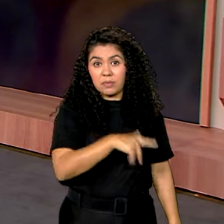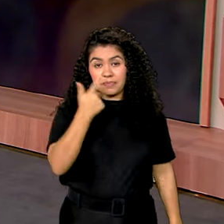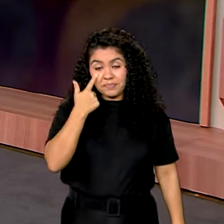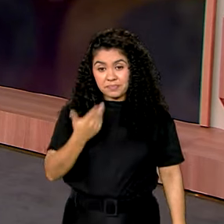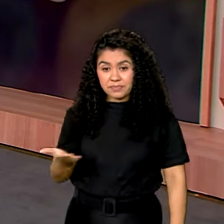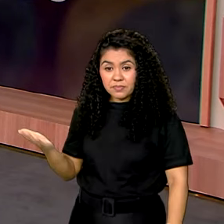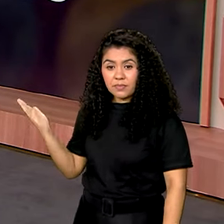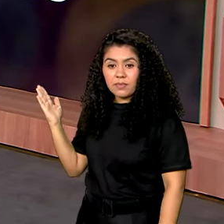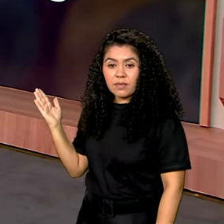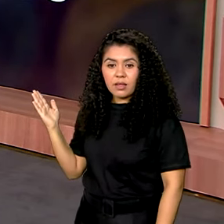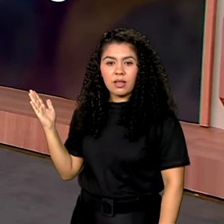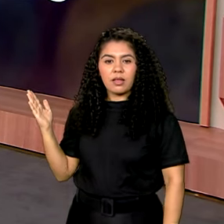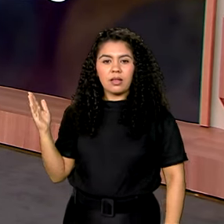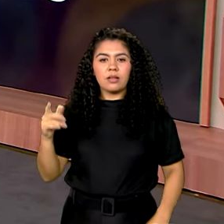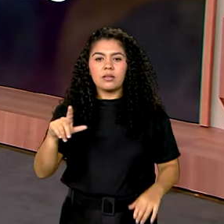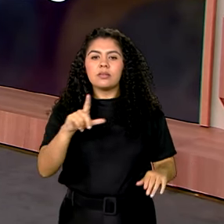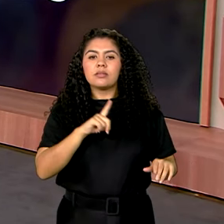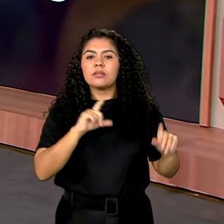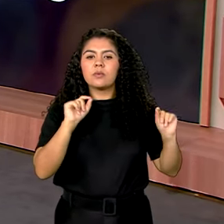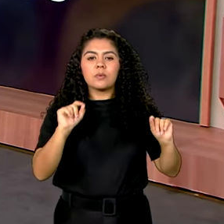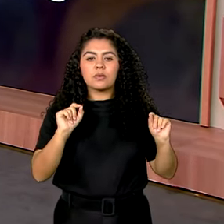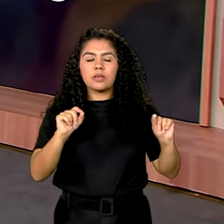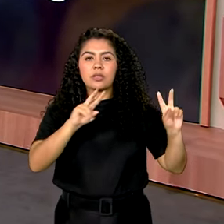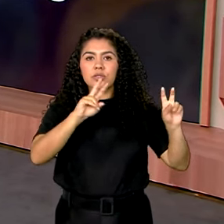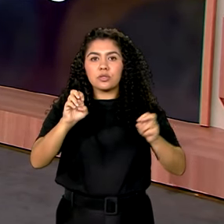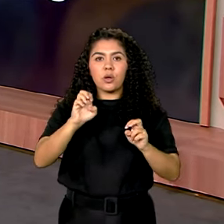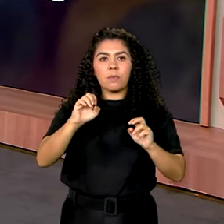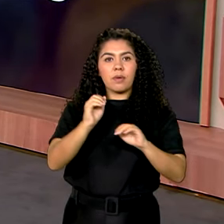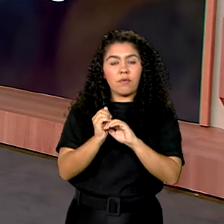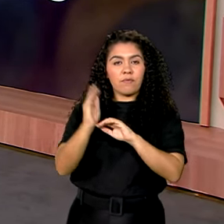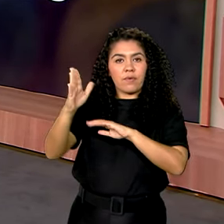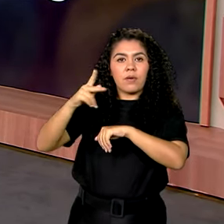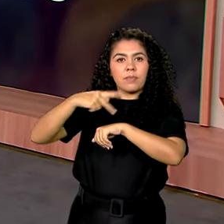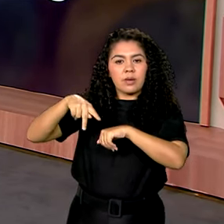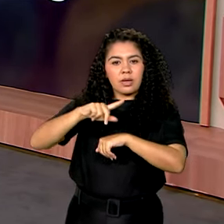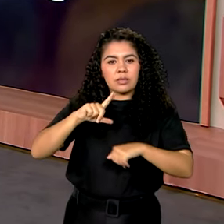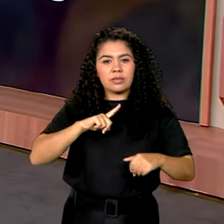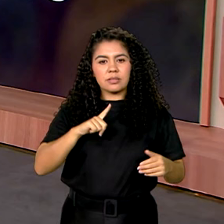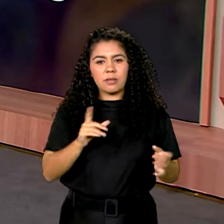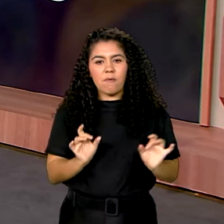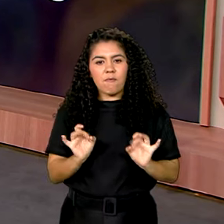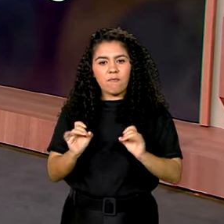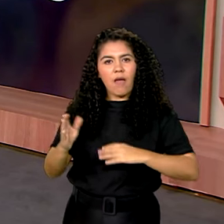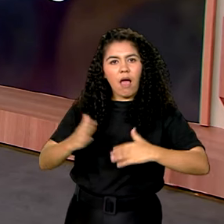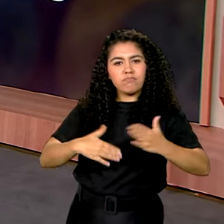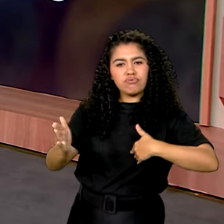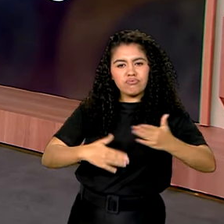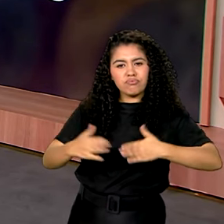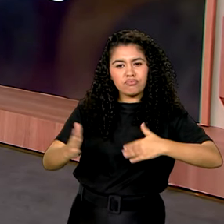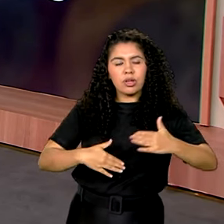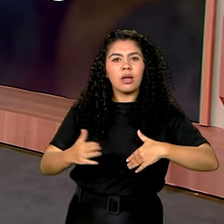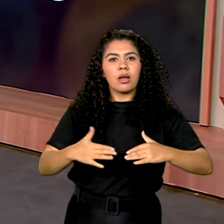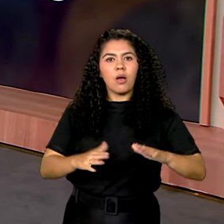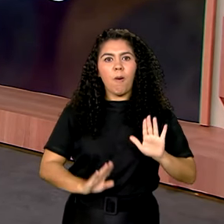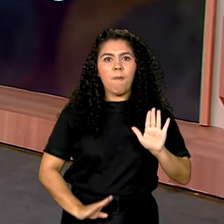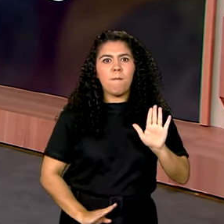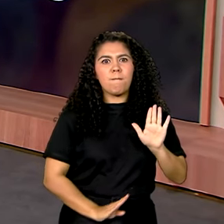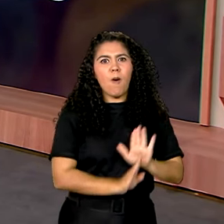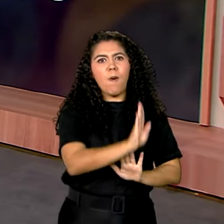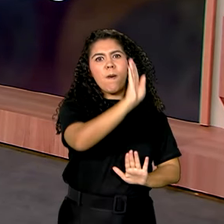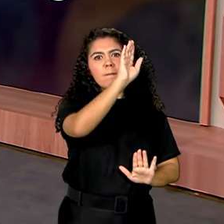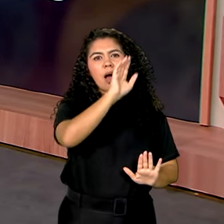começar pelo comércio exterior. As exportações brasileiras bateram aí um novo recorde ao atingirem aí